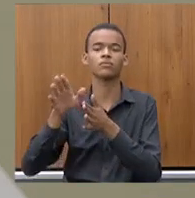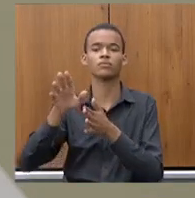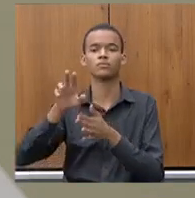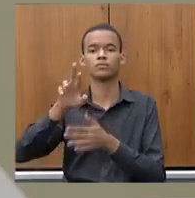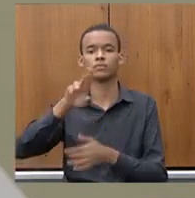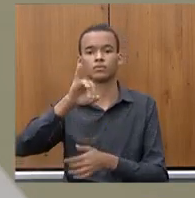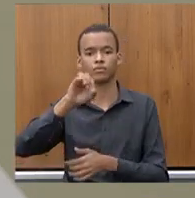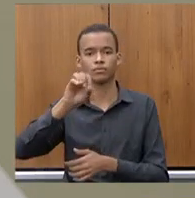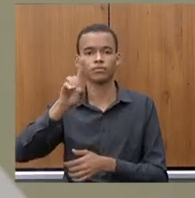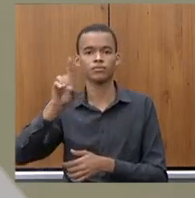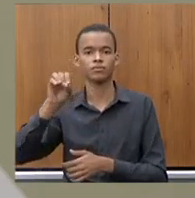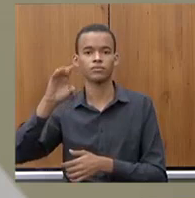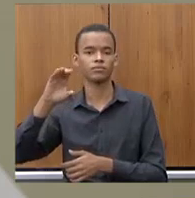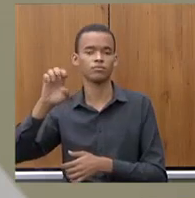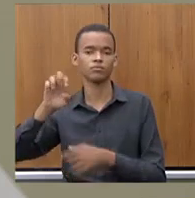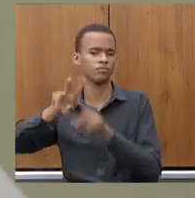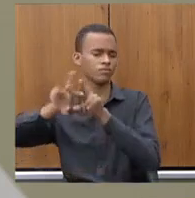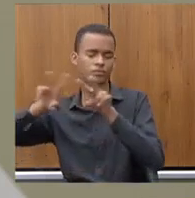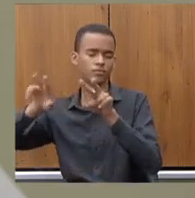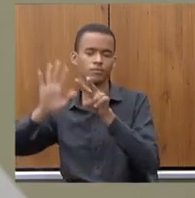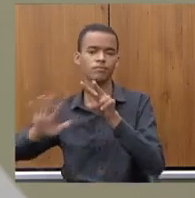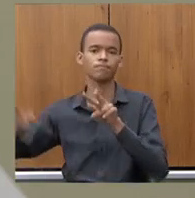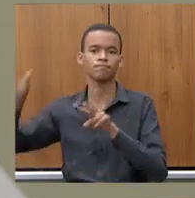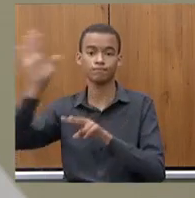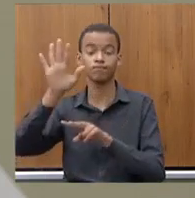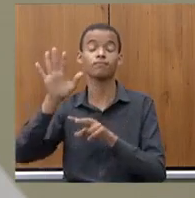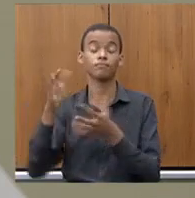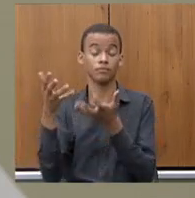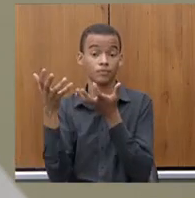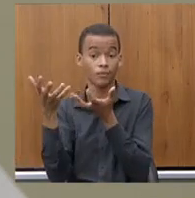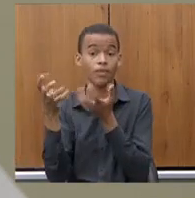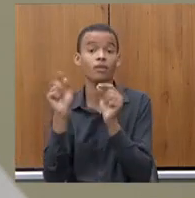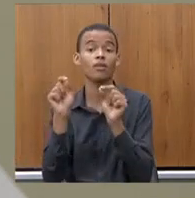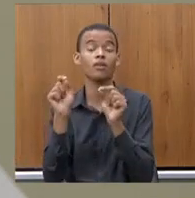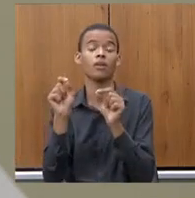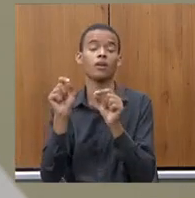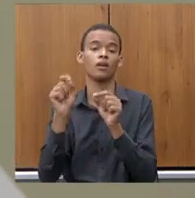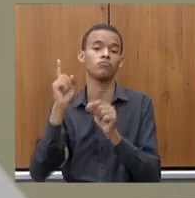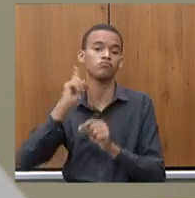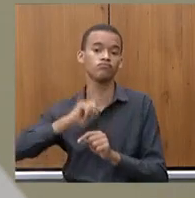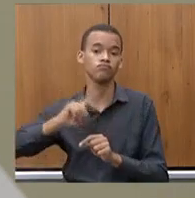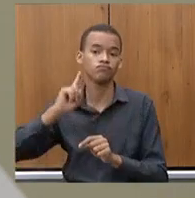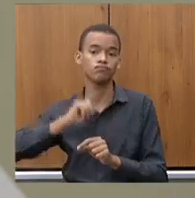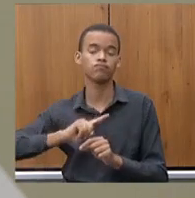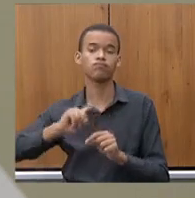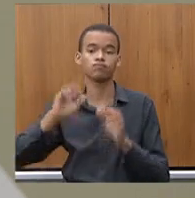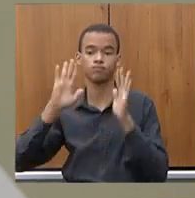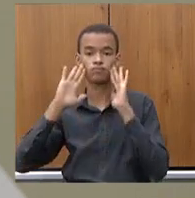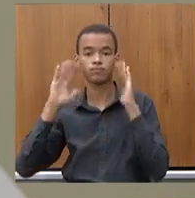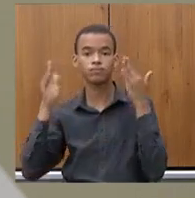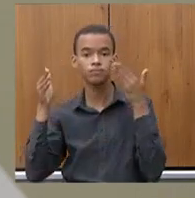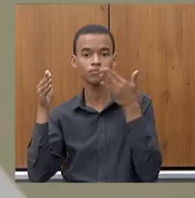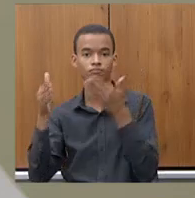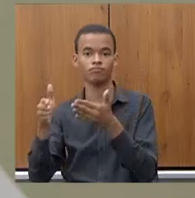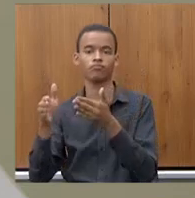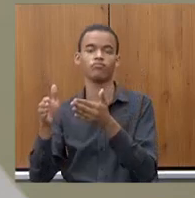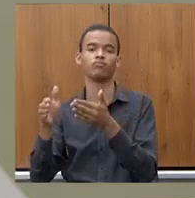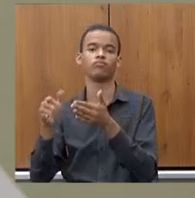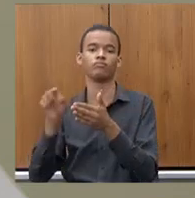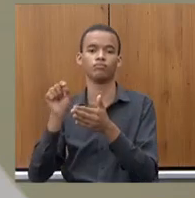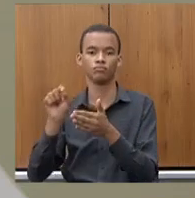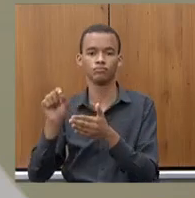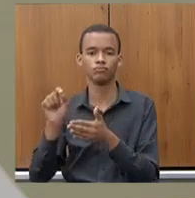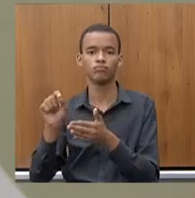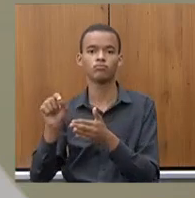todas essas regiões querem um estado mais focado naquilo que realmente interessa um